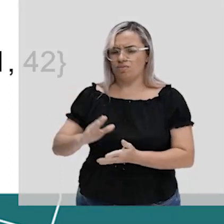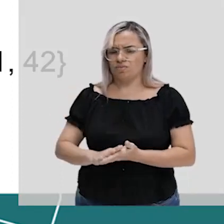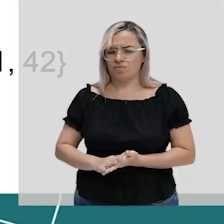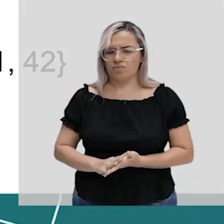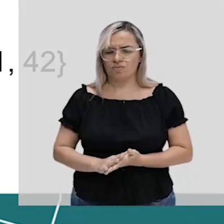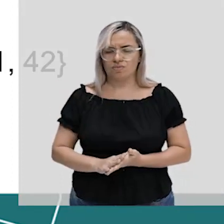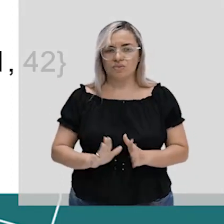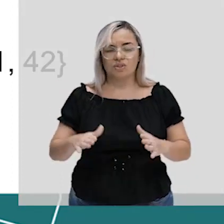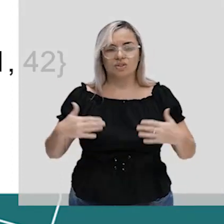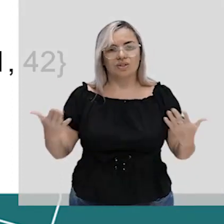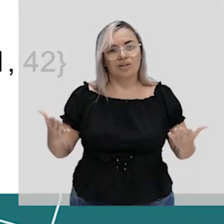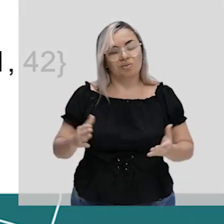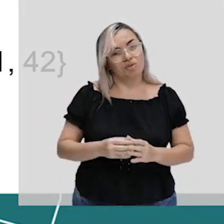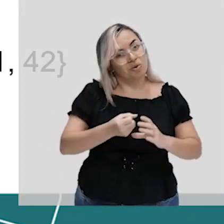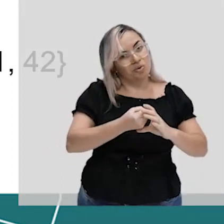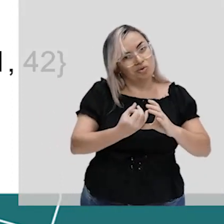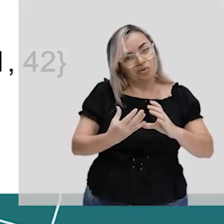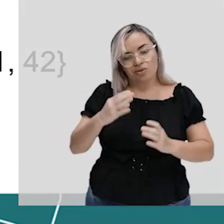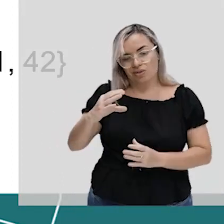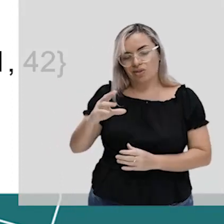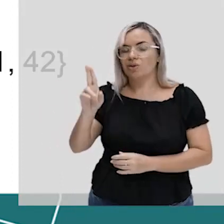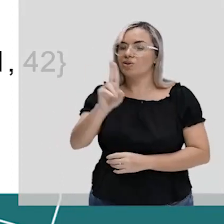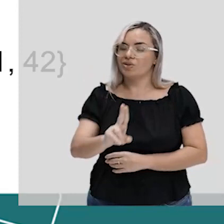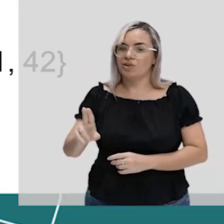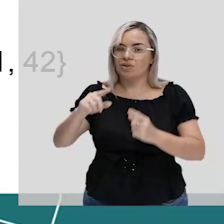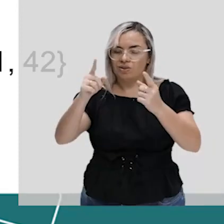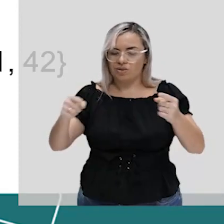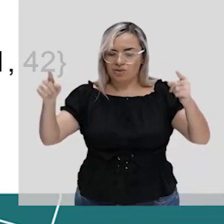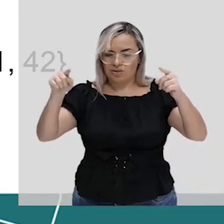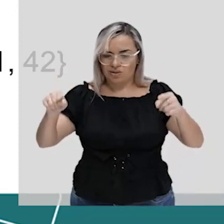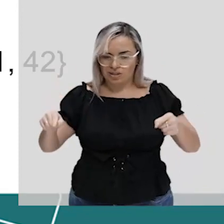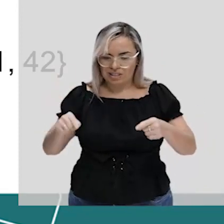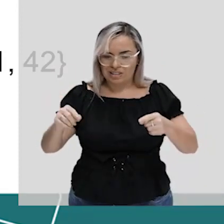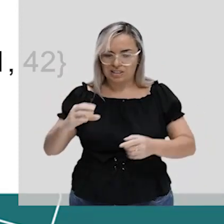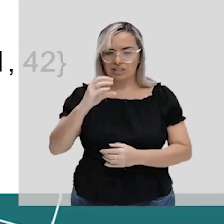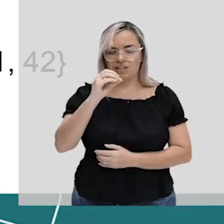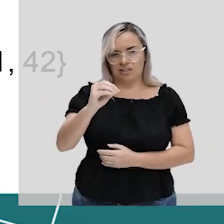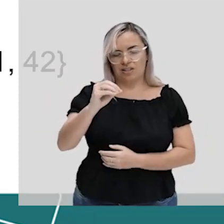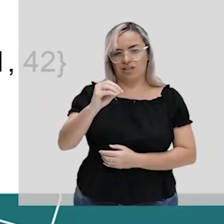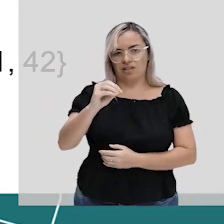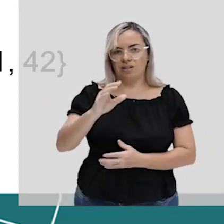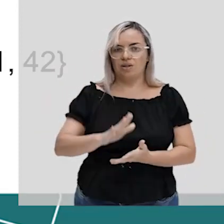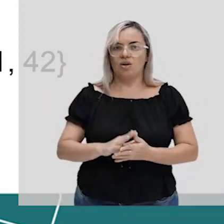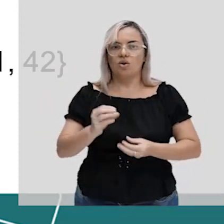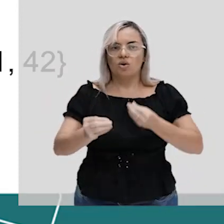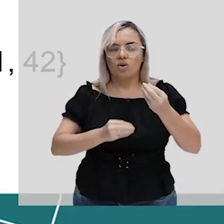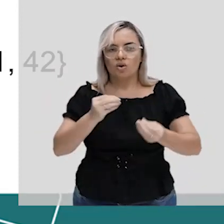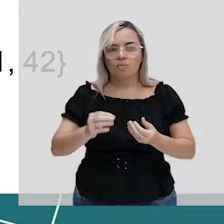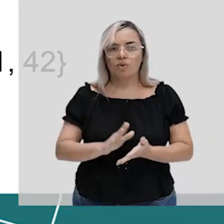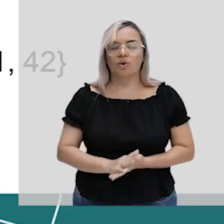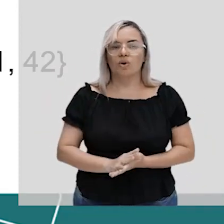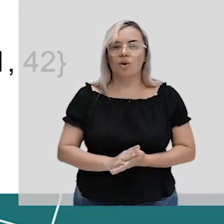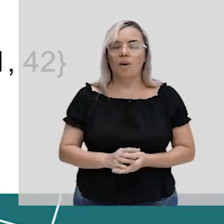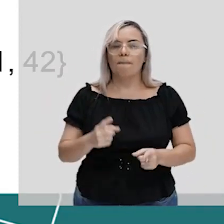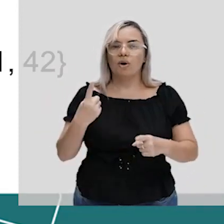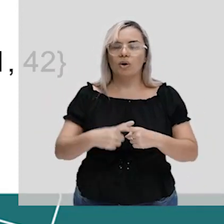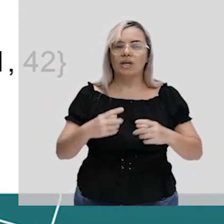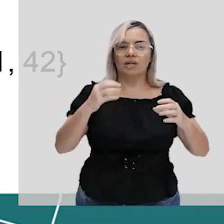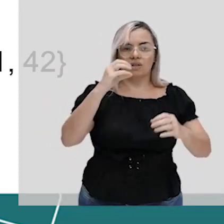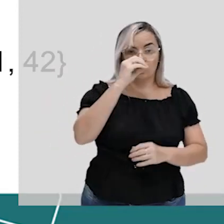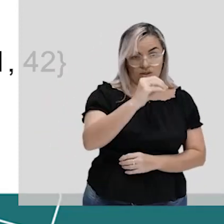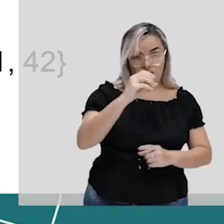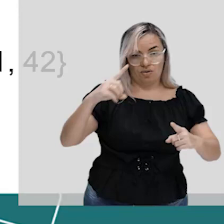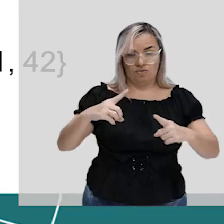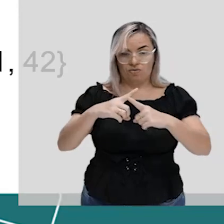Zero vezes qualquer coisa? Zero. Não é assim que você aprendeu? Lá, quando você começou o estudo de multiplicação,